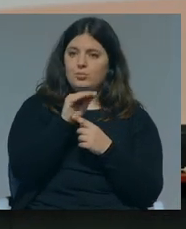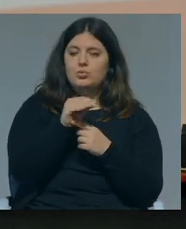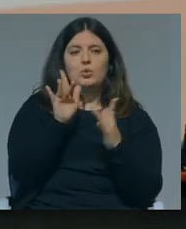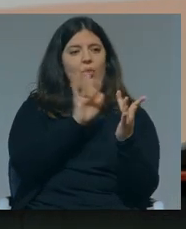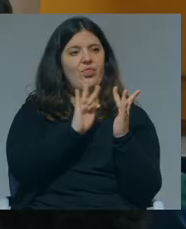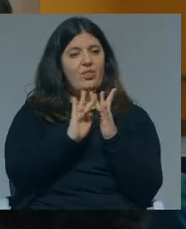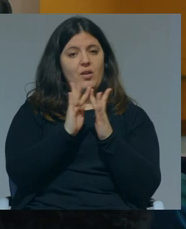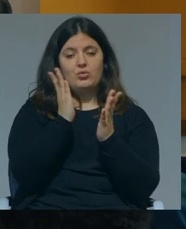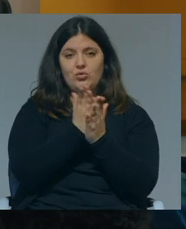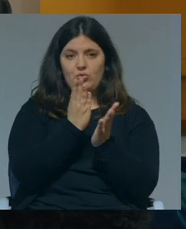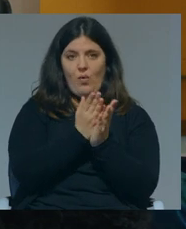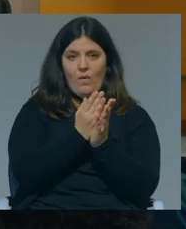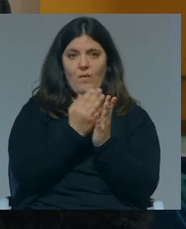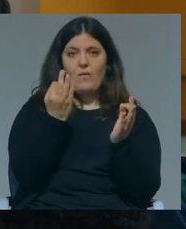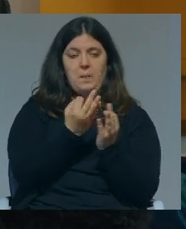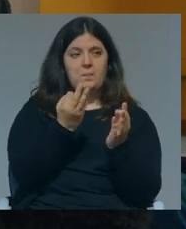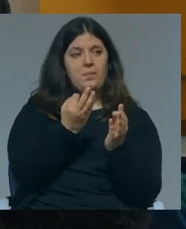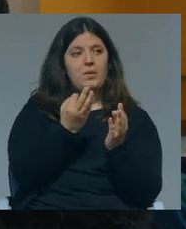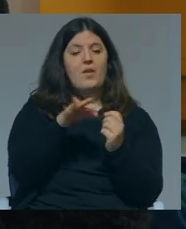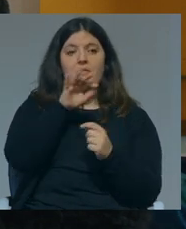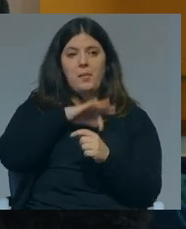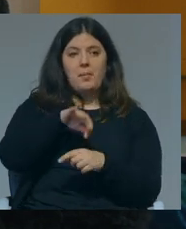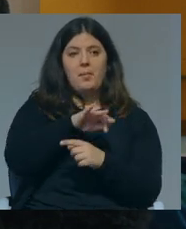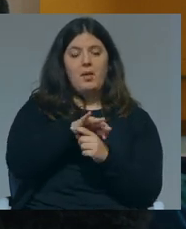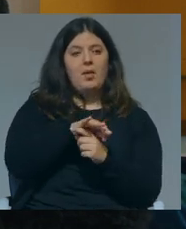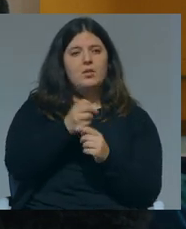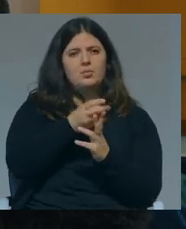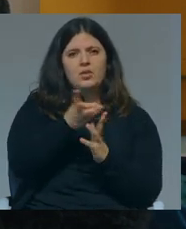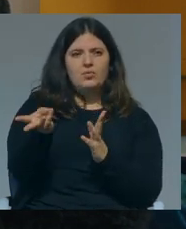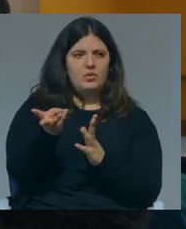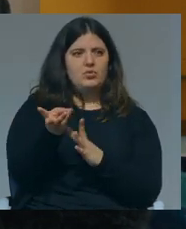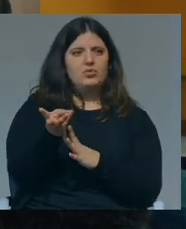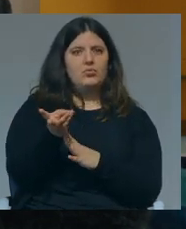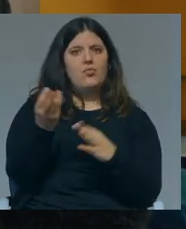contactam nas escolas e as famílias são muitas vezes